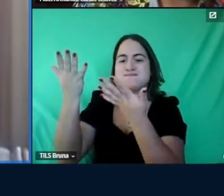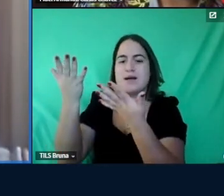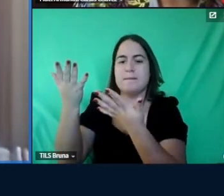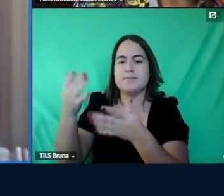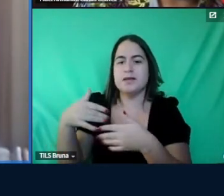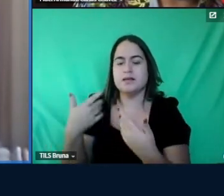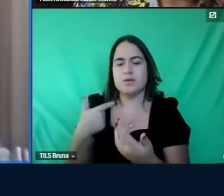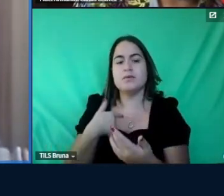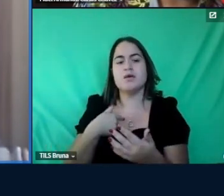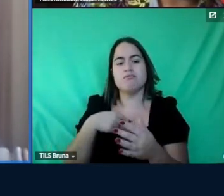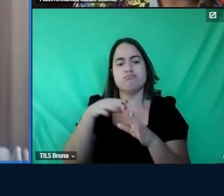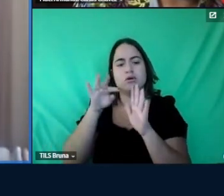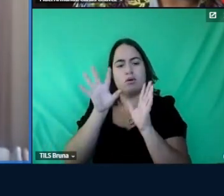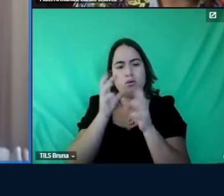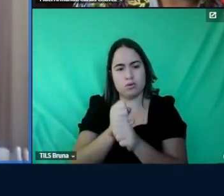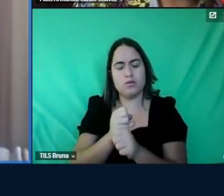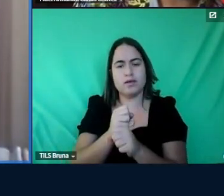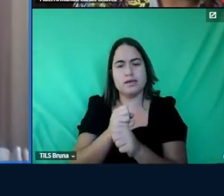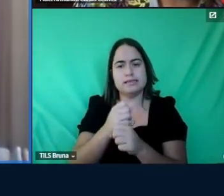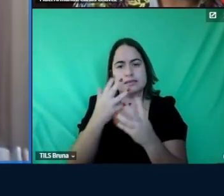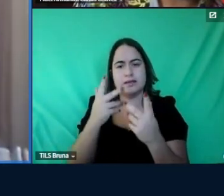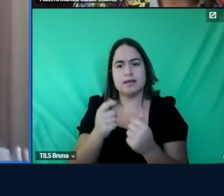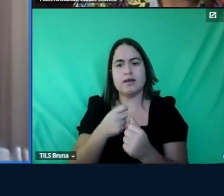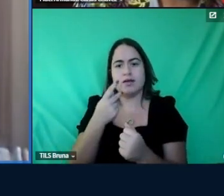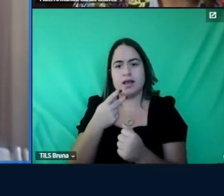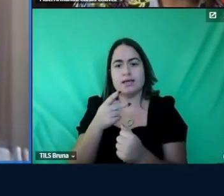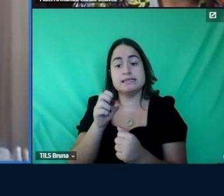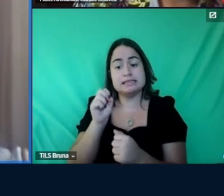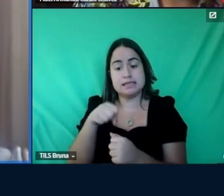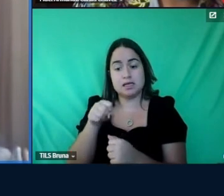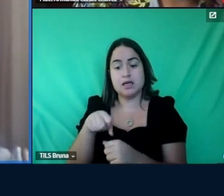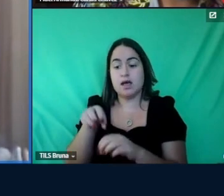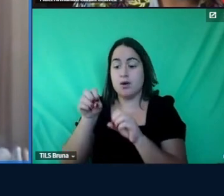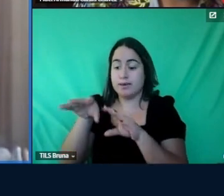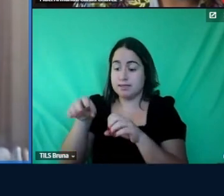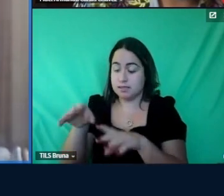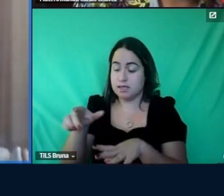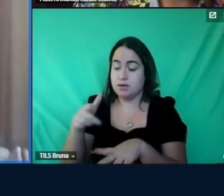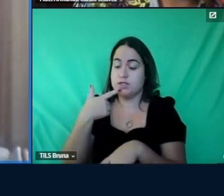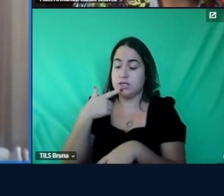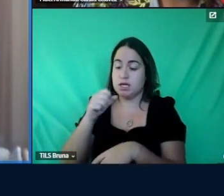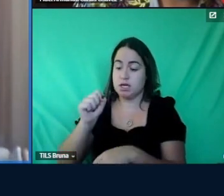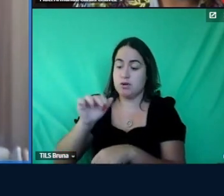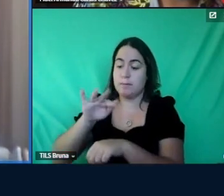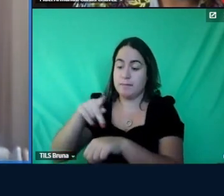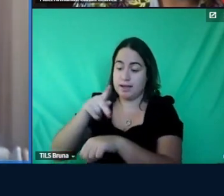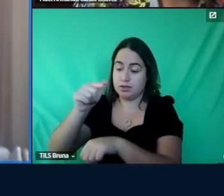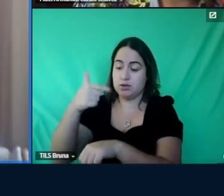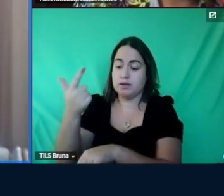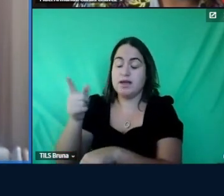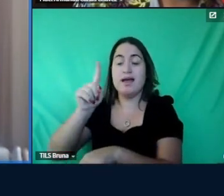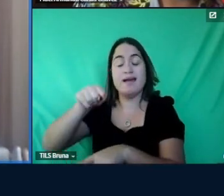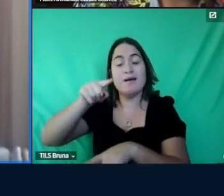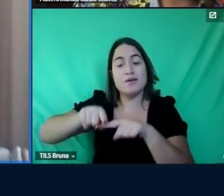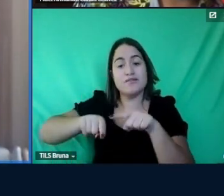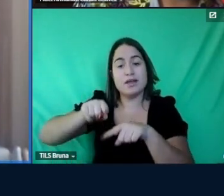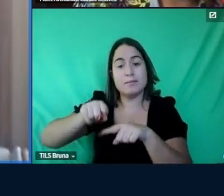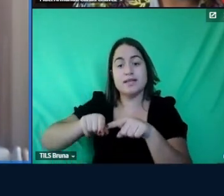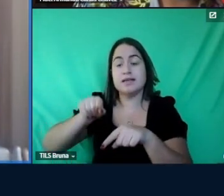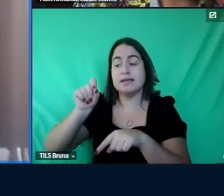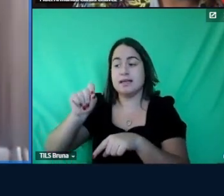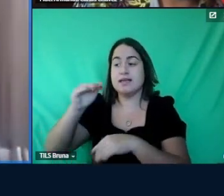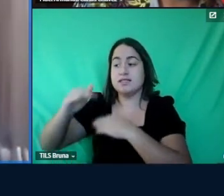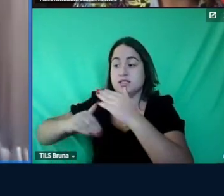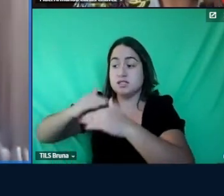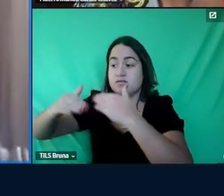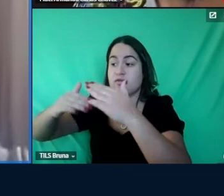eu realmente acredito que o ensino de língua estrangeira é uma ferramenta pode funcionar como uma ferramenta de desenvolvimento